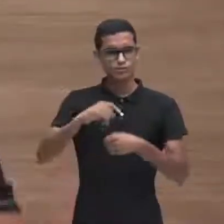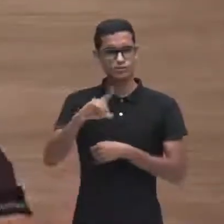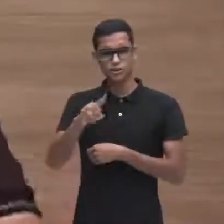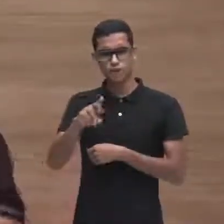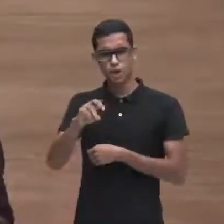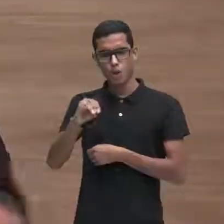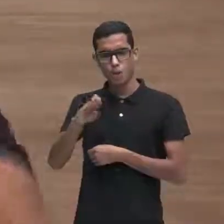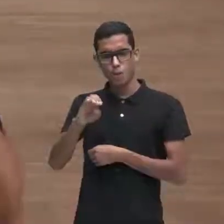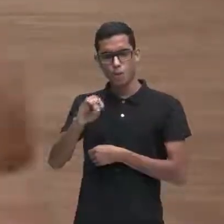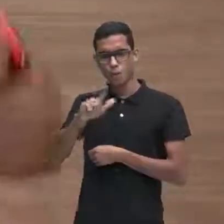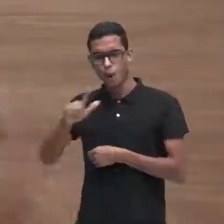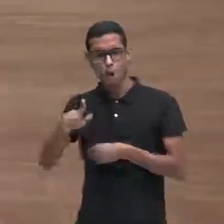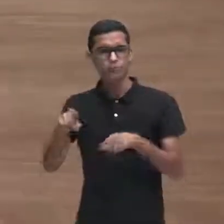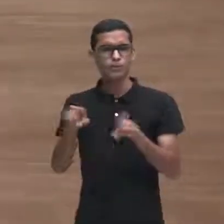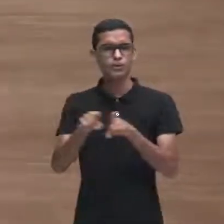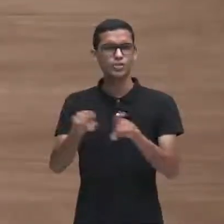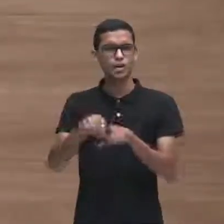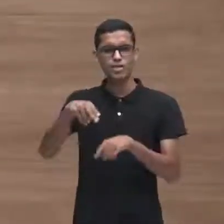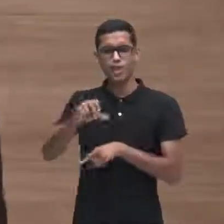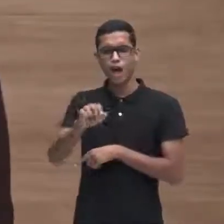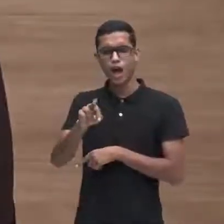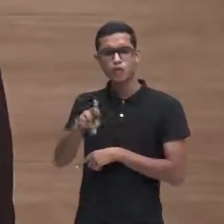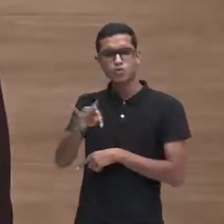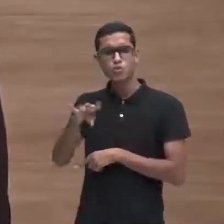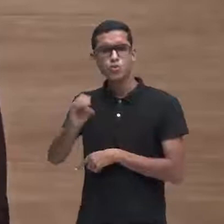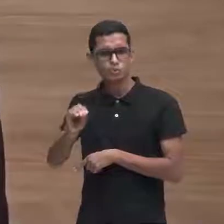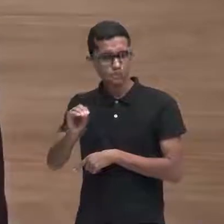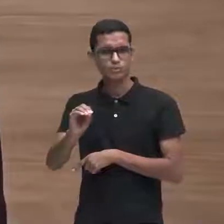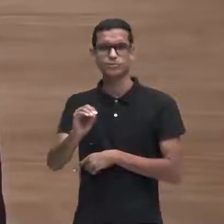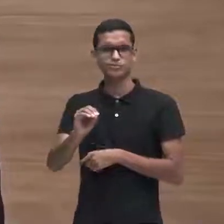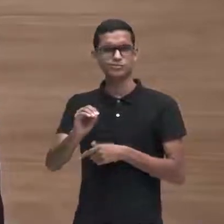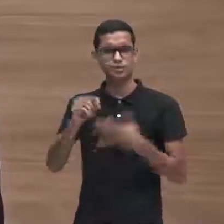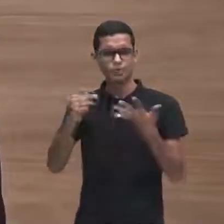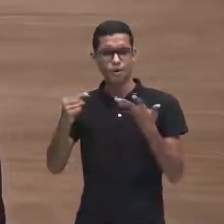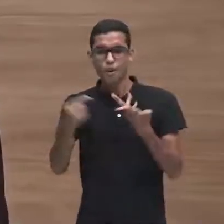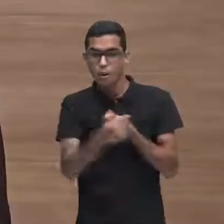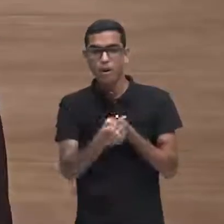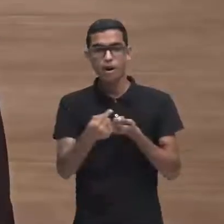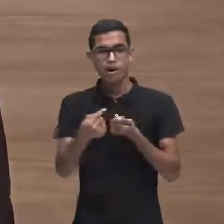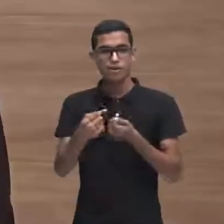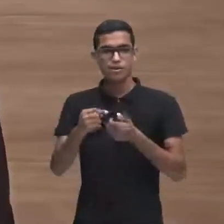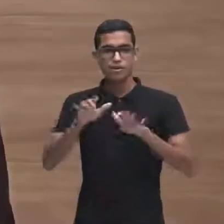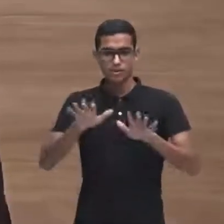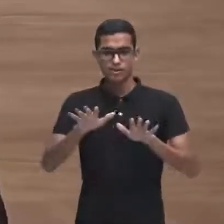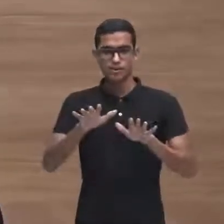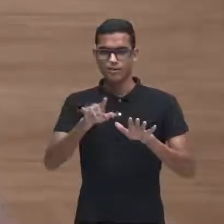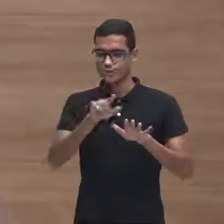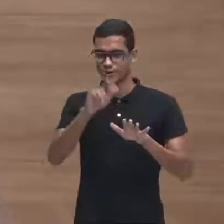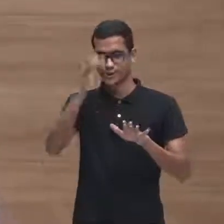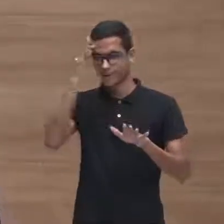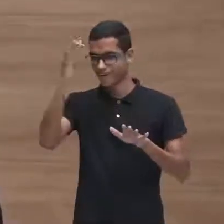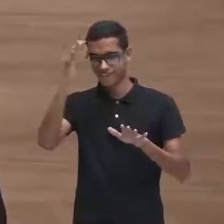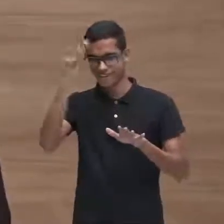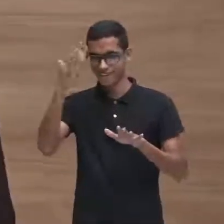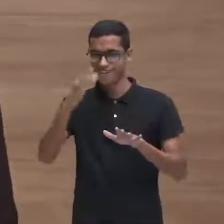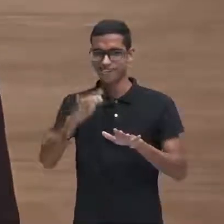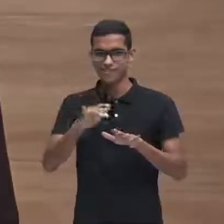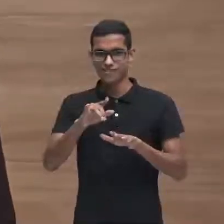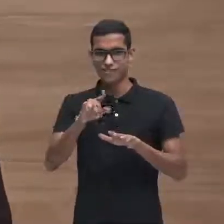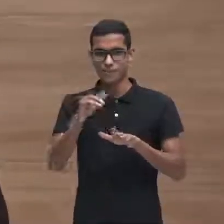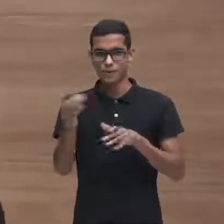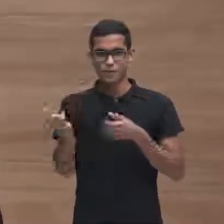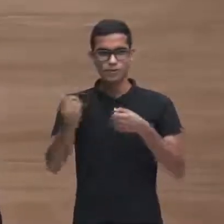Naruto Naruto tudo aquilo minha gente vocês não imaginam o que aconteceu aí eu vou